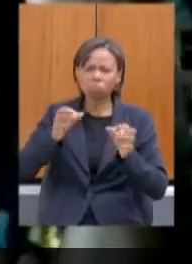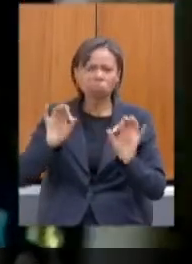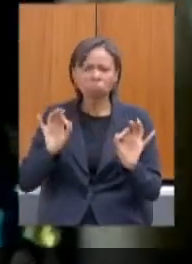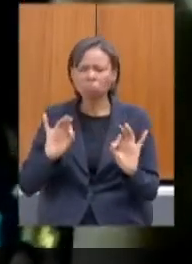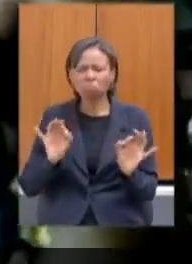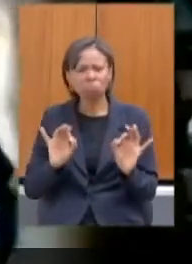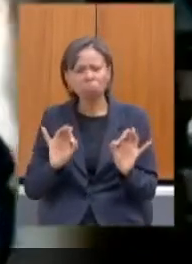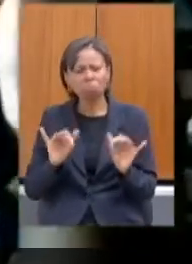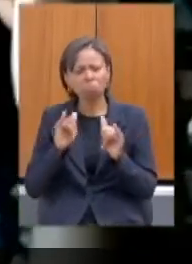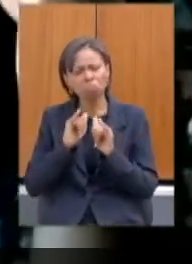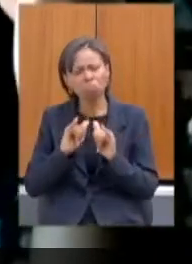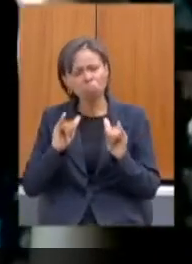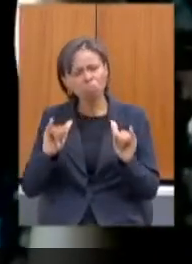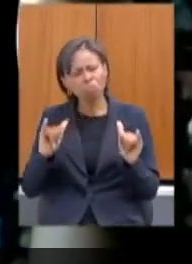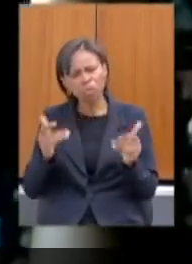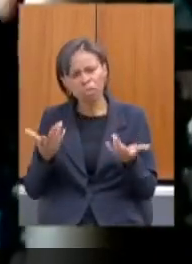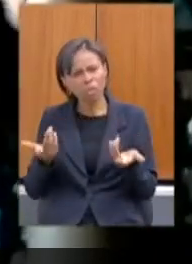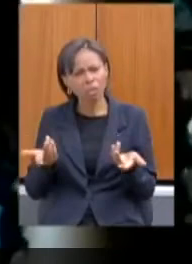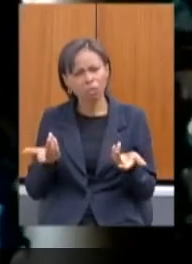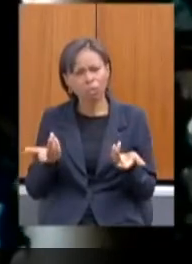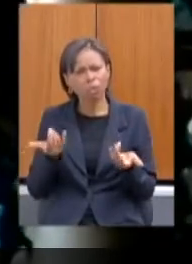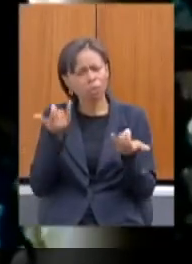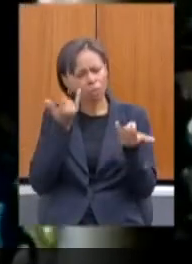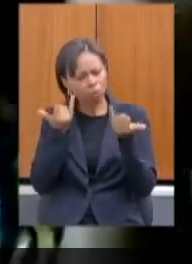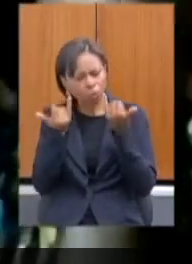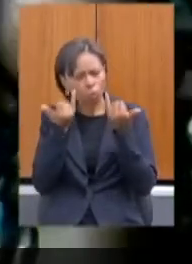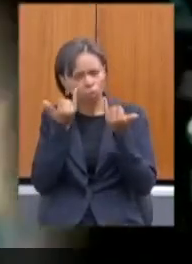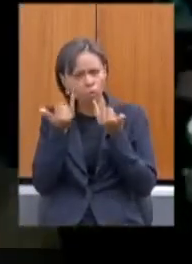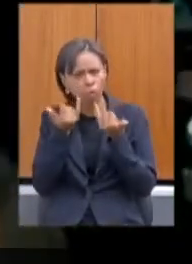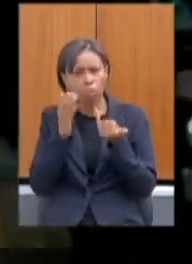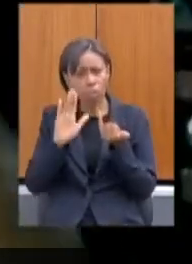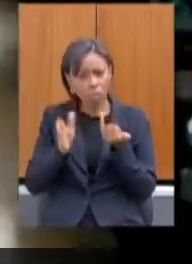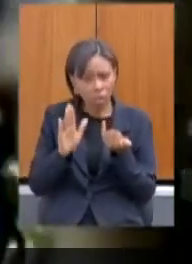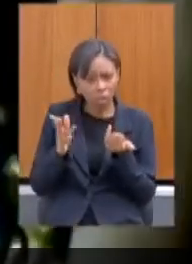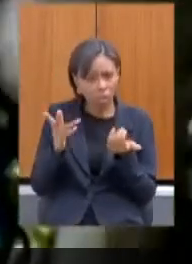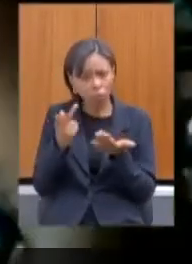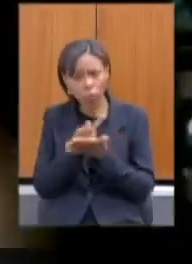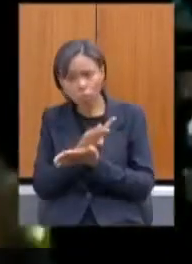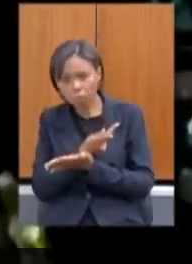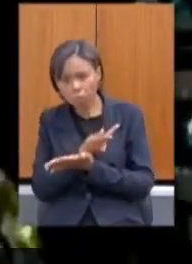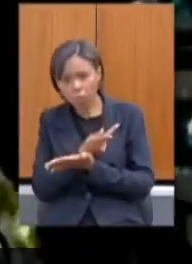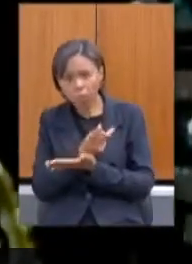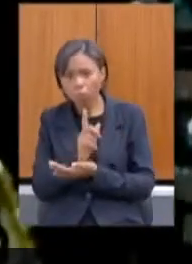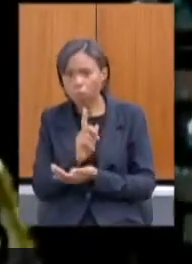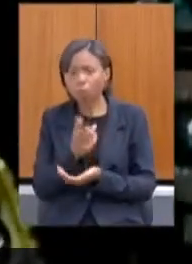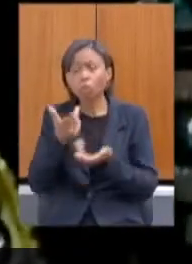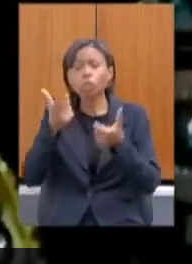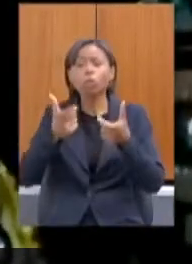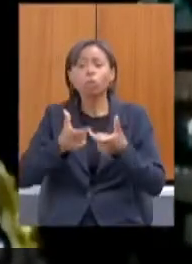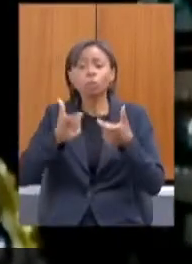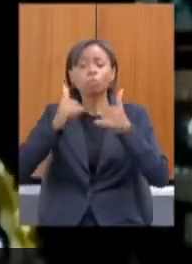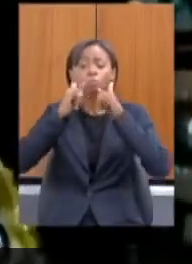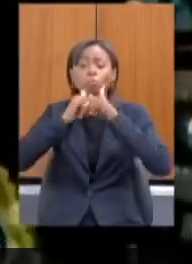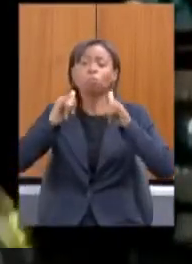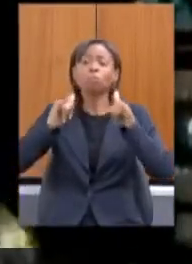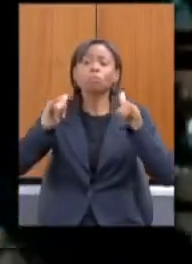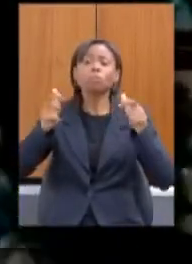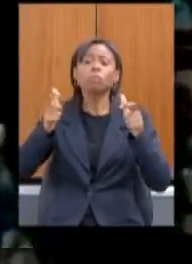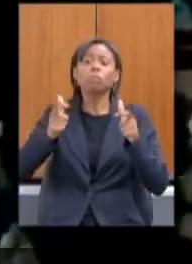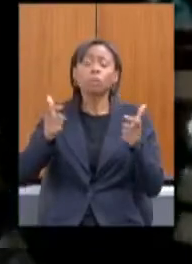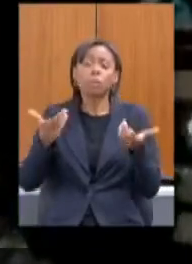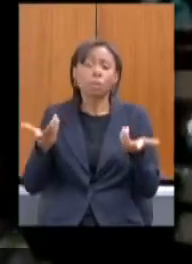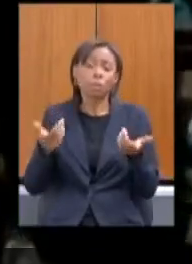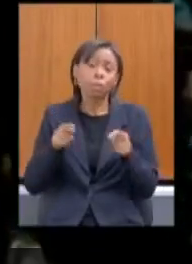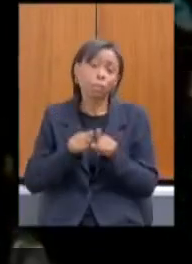eu queria que a senhora trouxesse um pouco mais de informação. se houve a campanha, quais os canais foram utilizados e qual o retorno